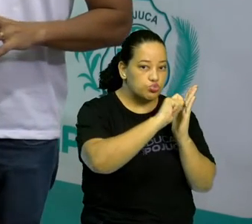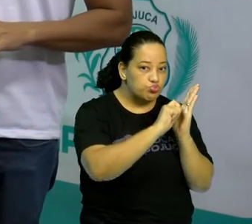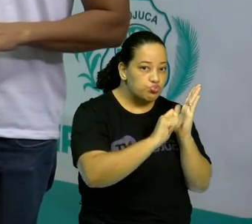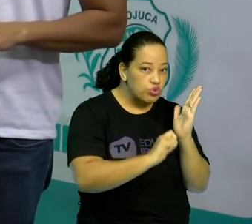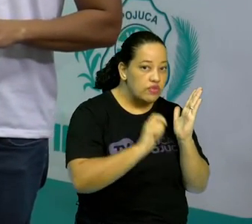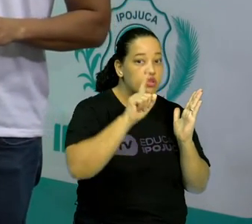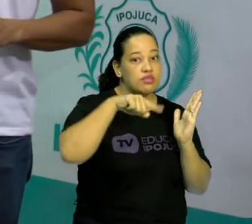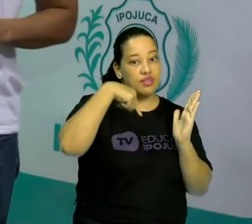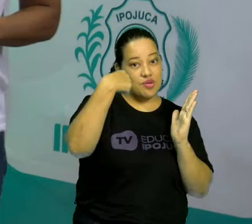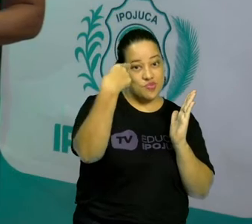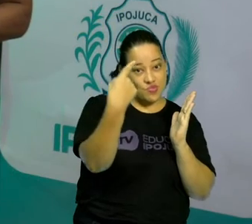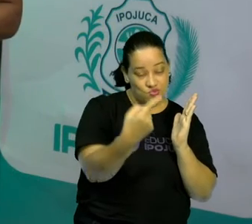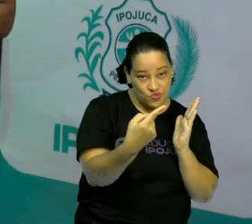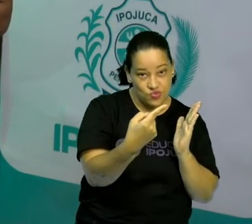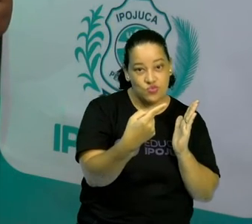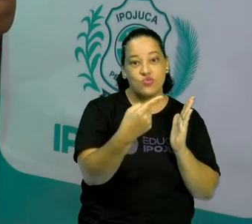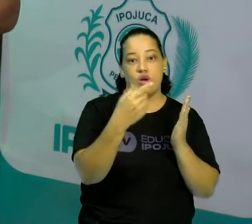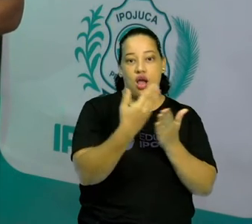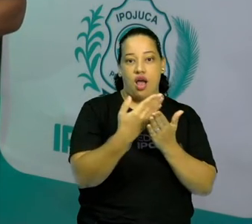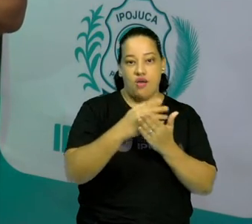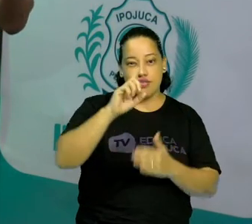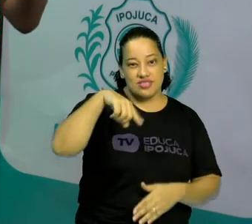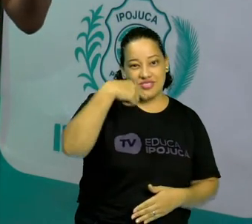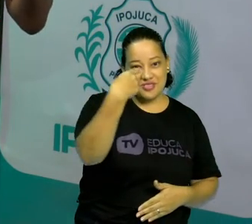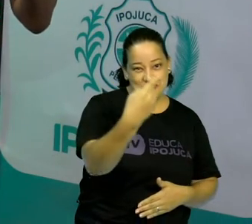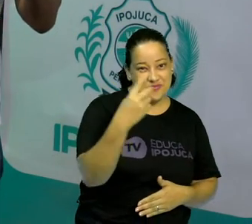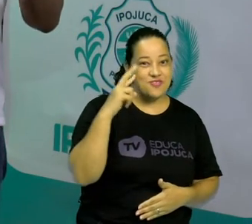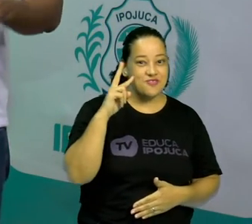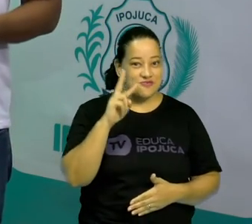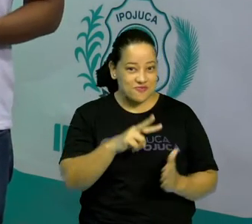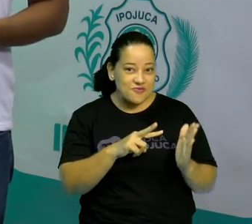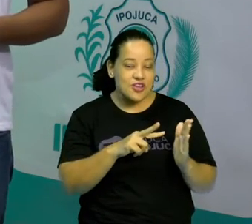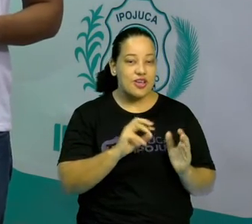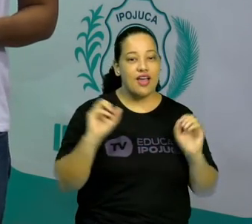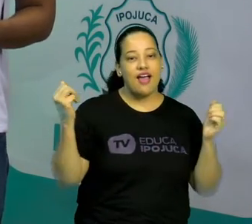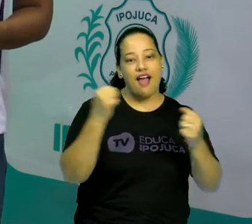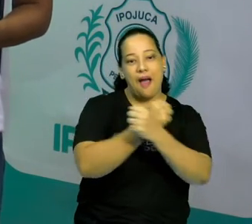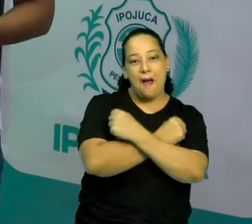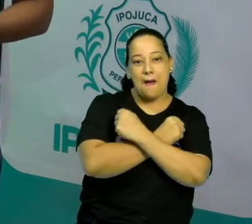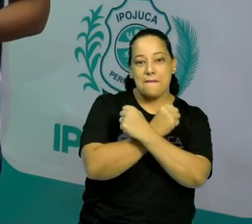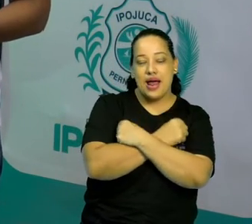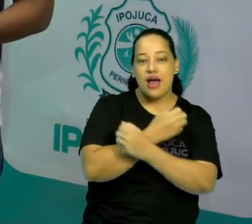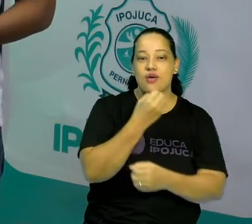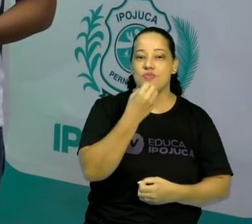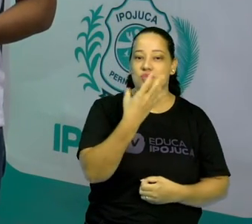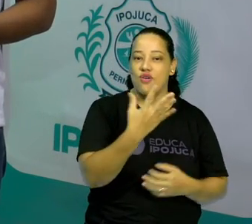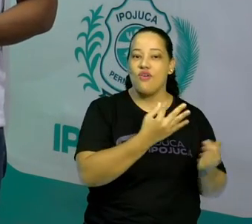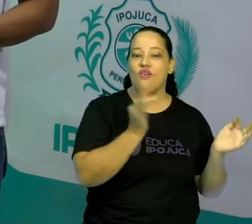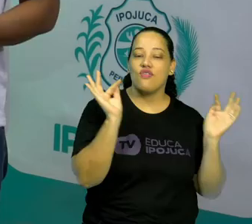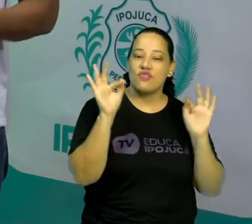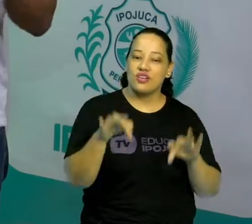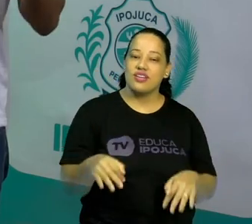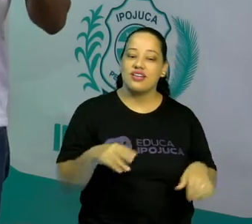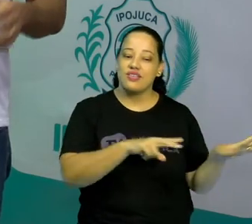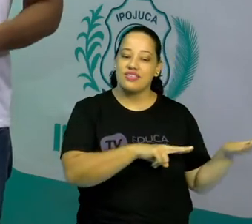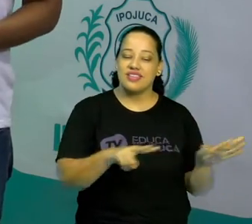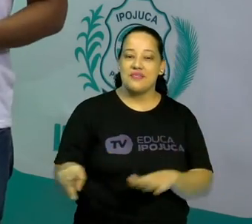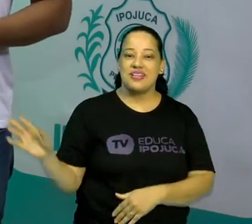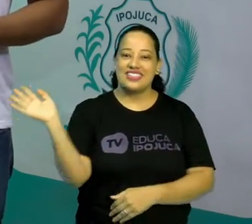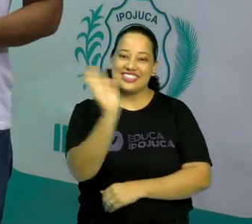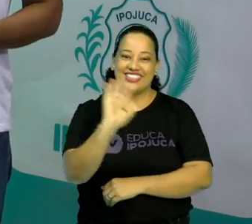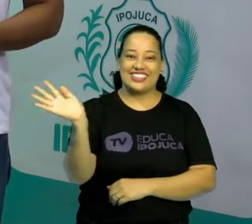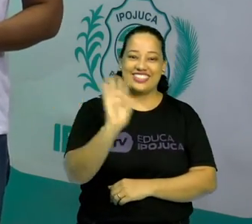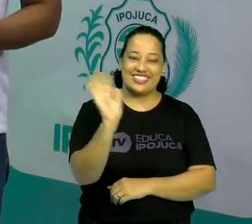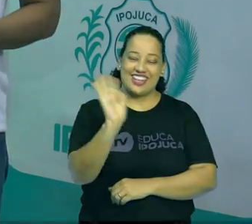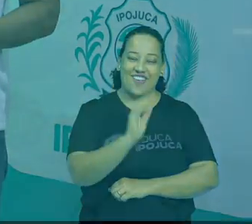fazer a correção na nossa próxima aula. Um grande abraço para vocês, um excelente final de semana e até mais!